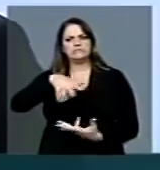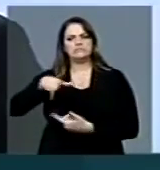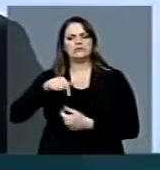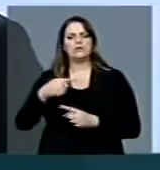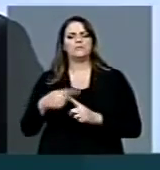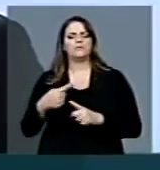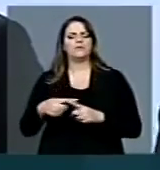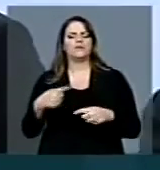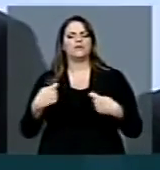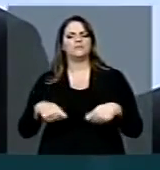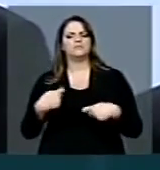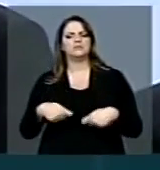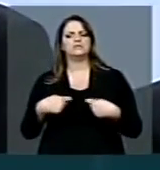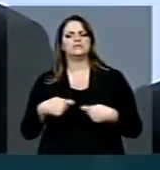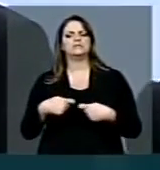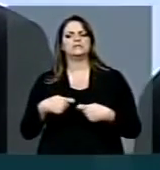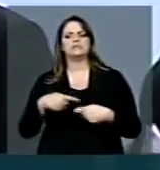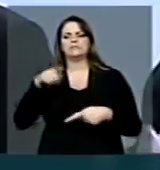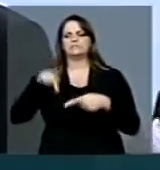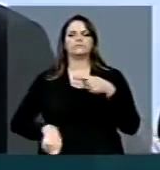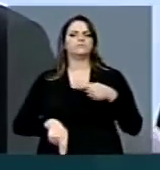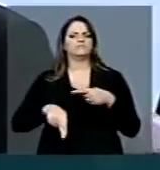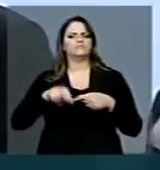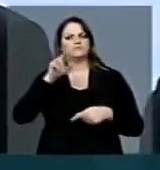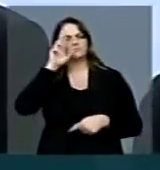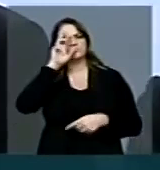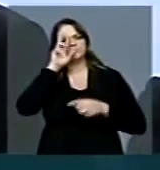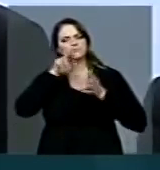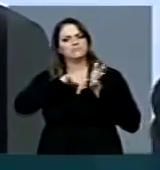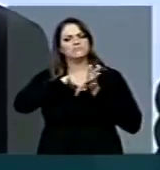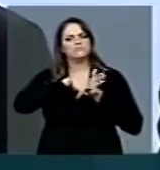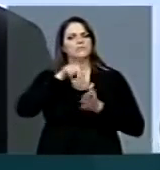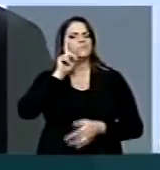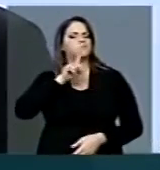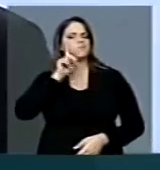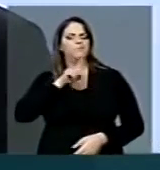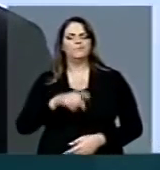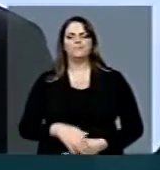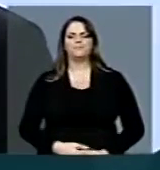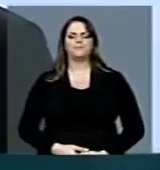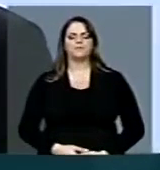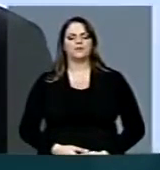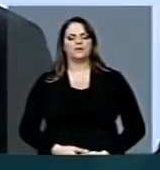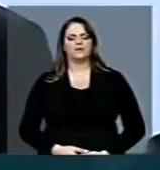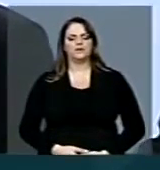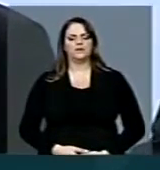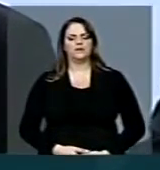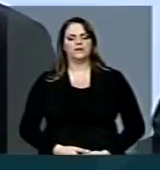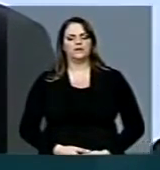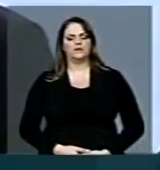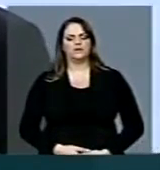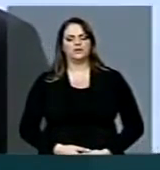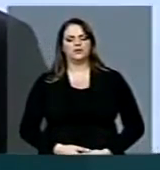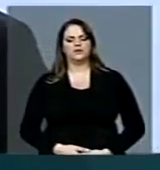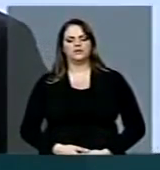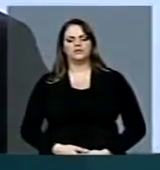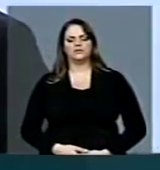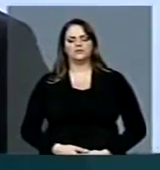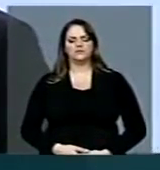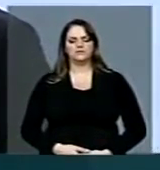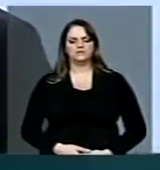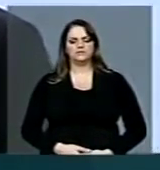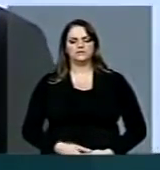espionagem do governo dos Estados Unidos. Quero concluir secundando a palavra